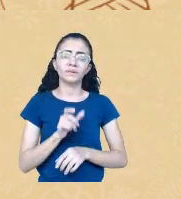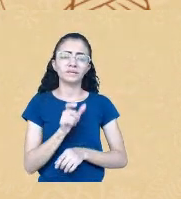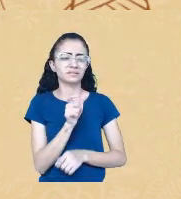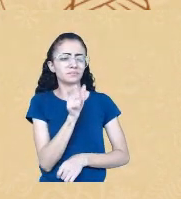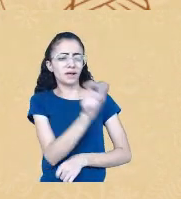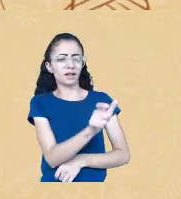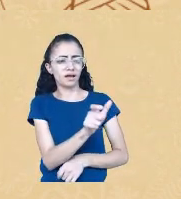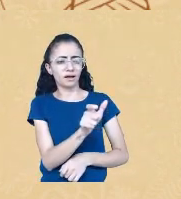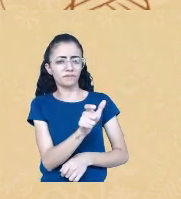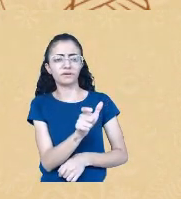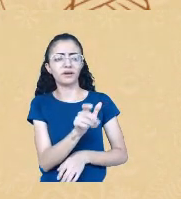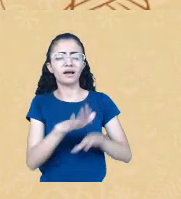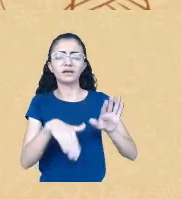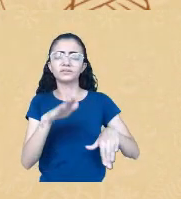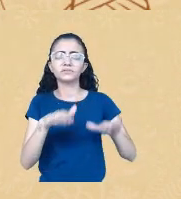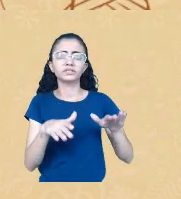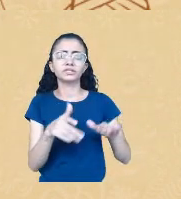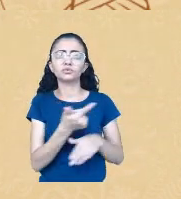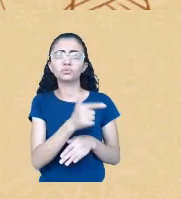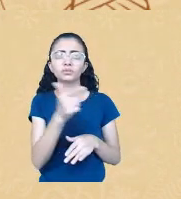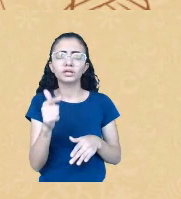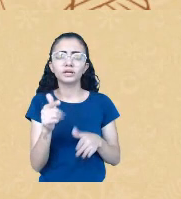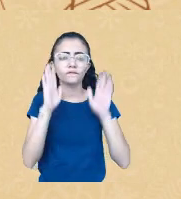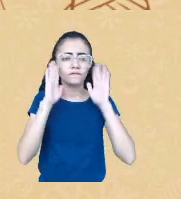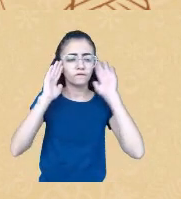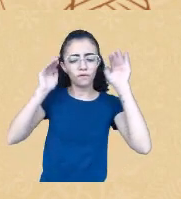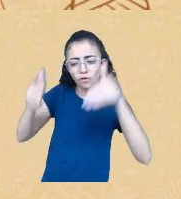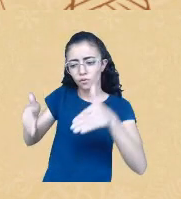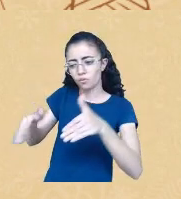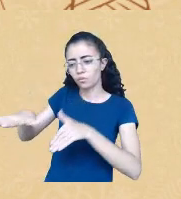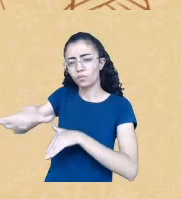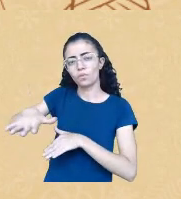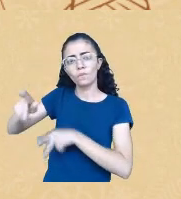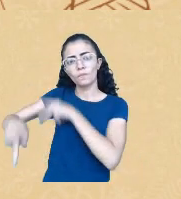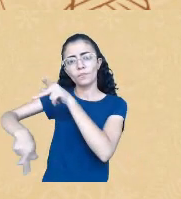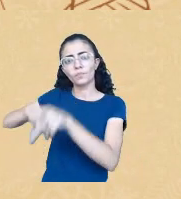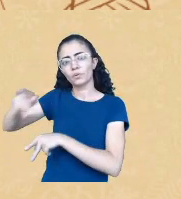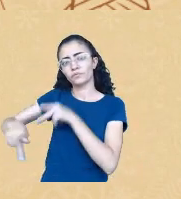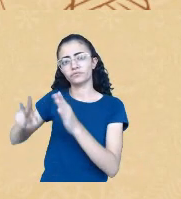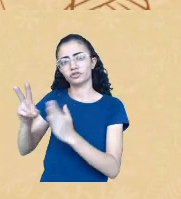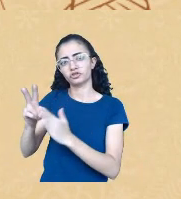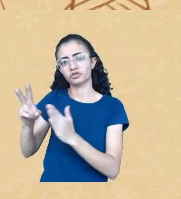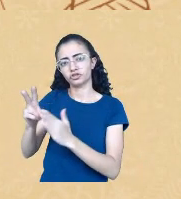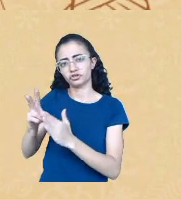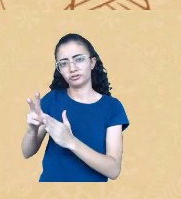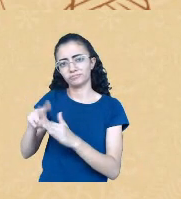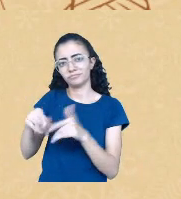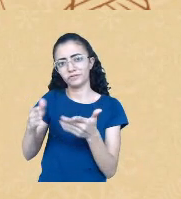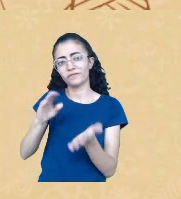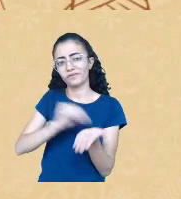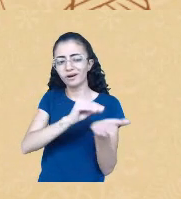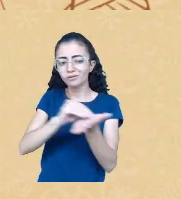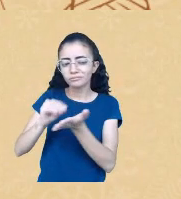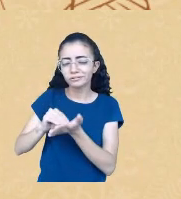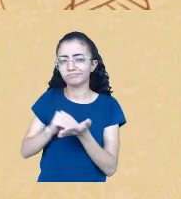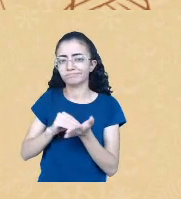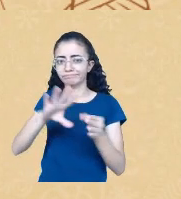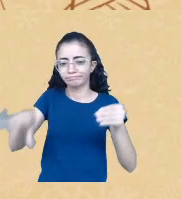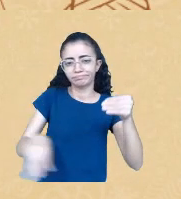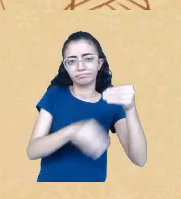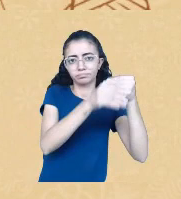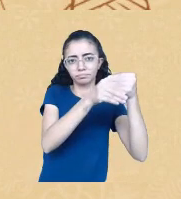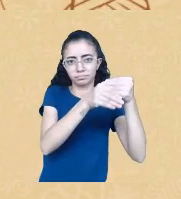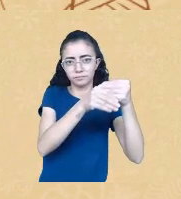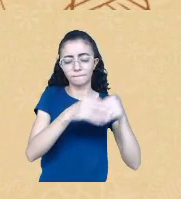pensados nas especificidades indígenas, né? Então, só para dar esse primeiro panorama, atualmente no IBGE,